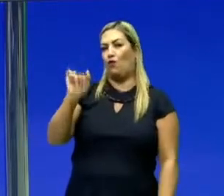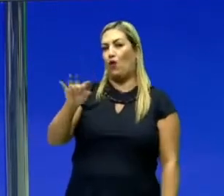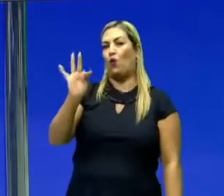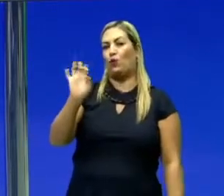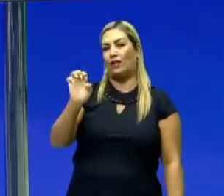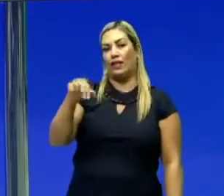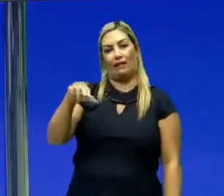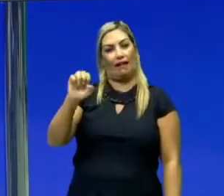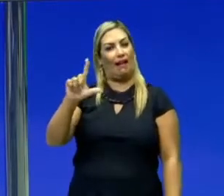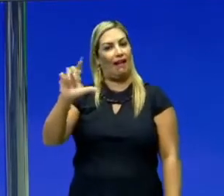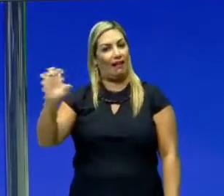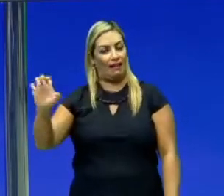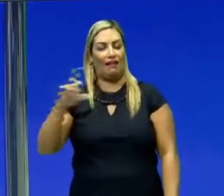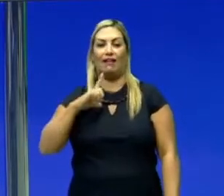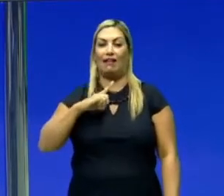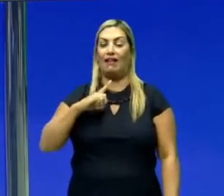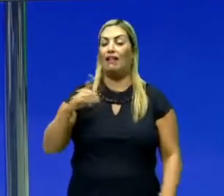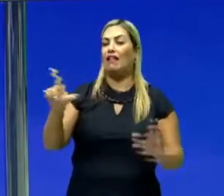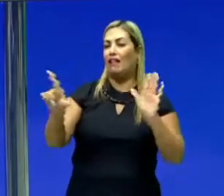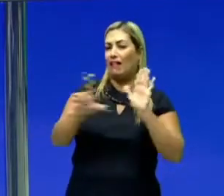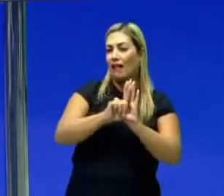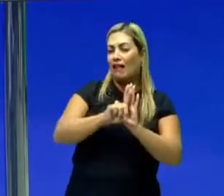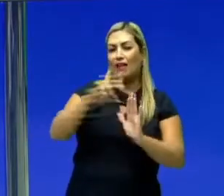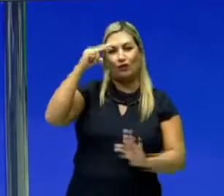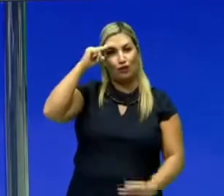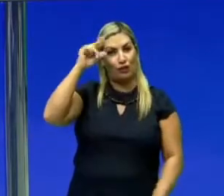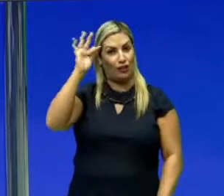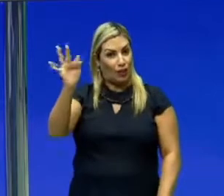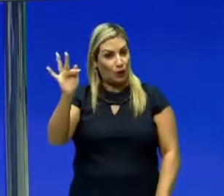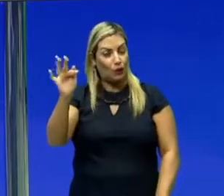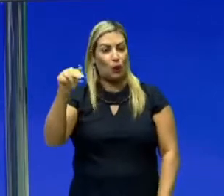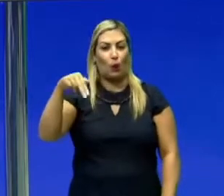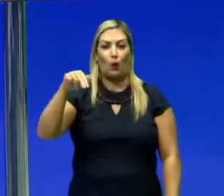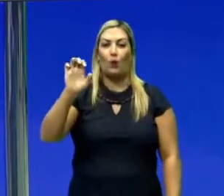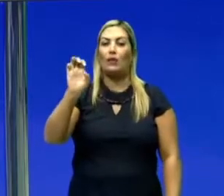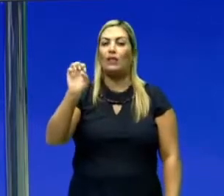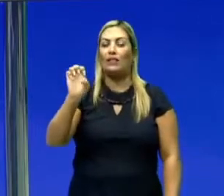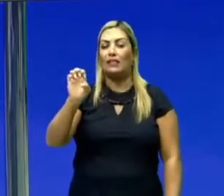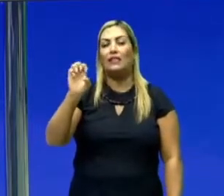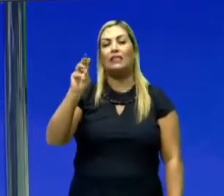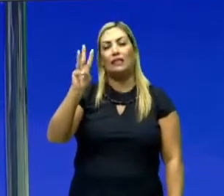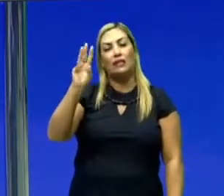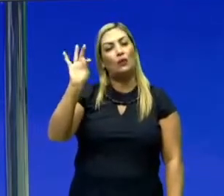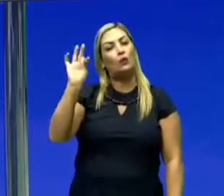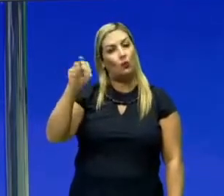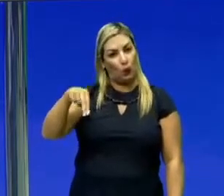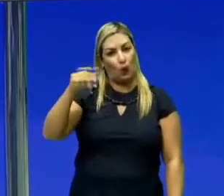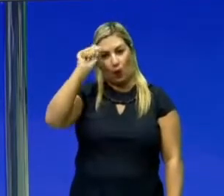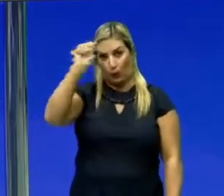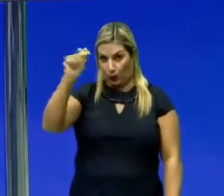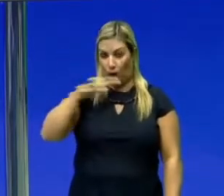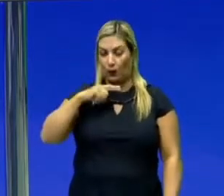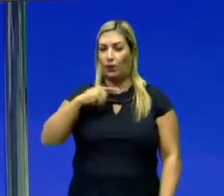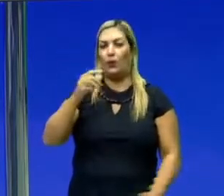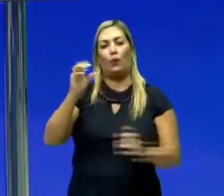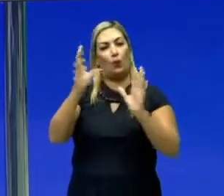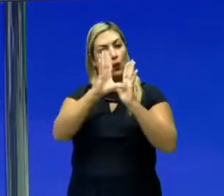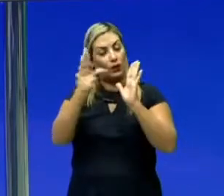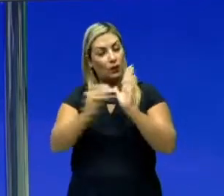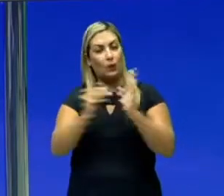de hoje é sobre Lei de Newton, conteúdo importantíssimo para o estudante da primeira série do Ensino Médio, beleza?